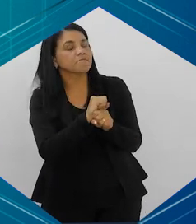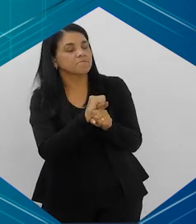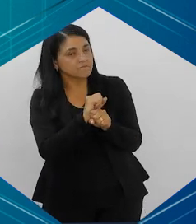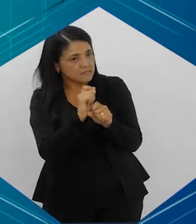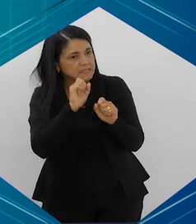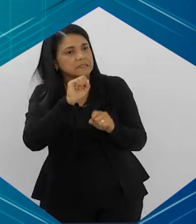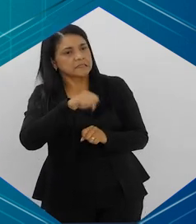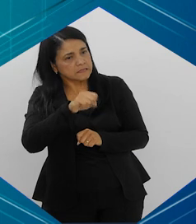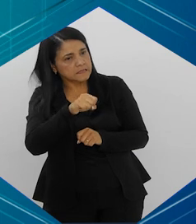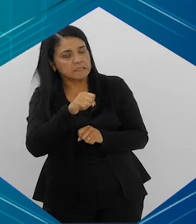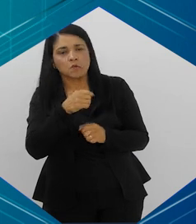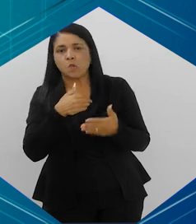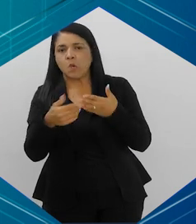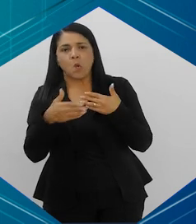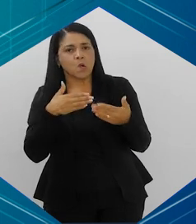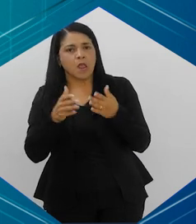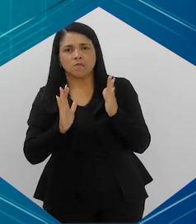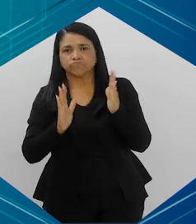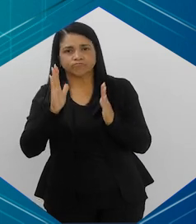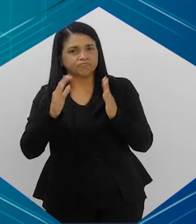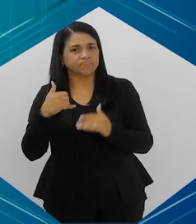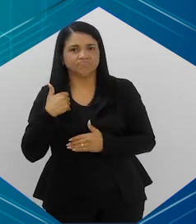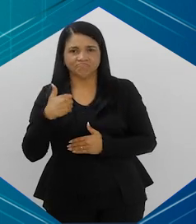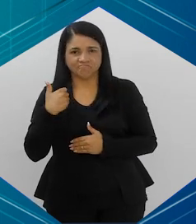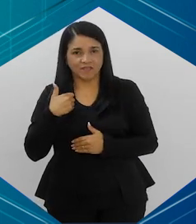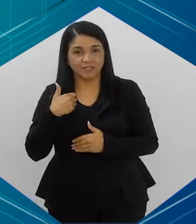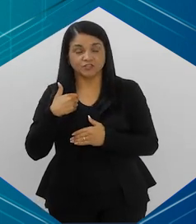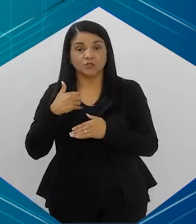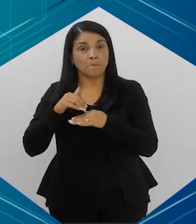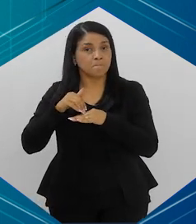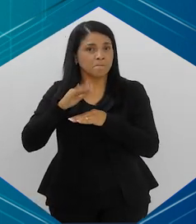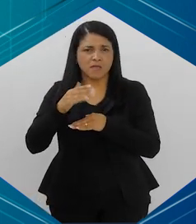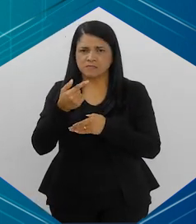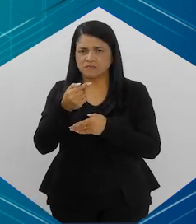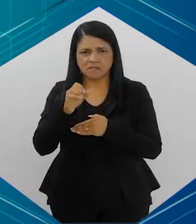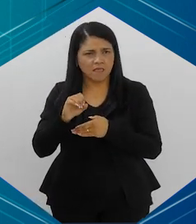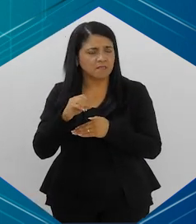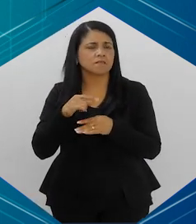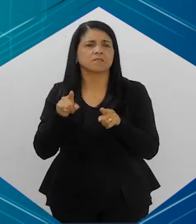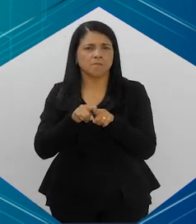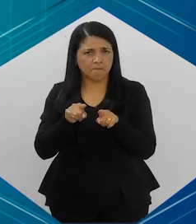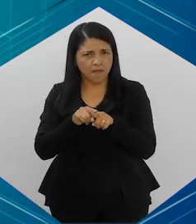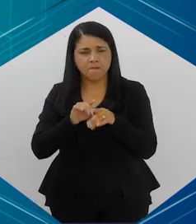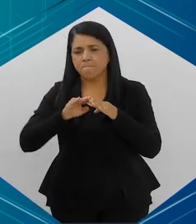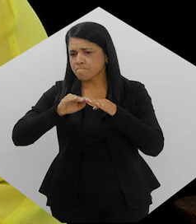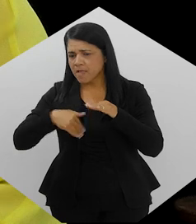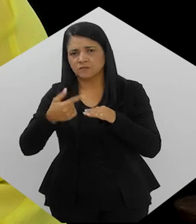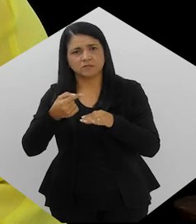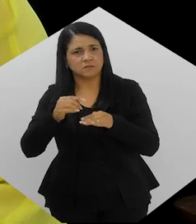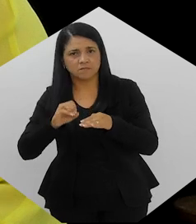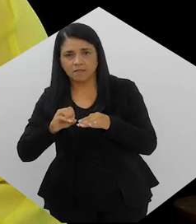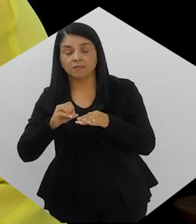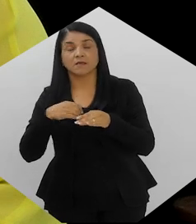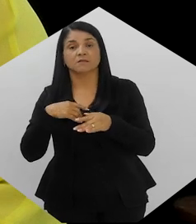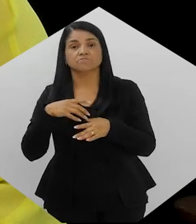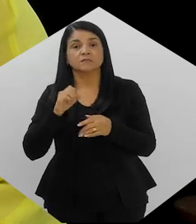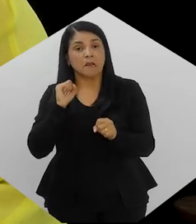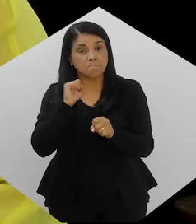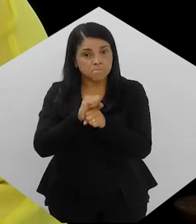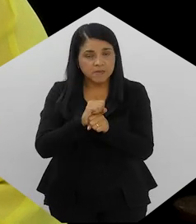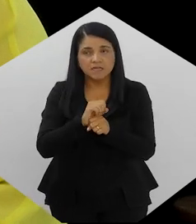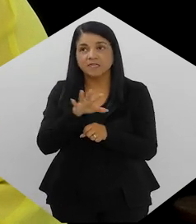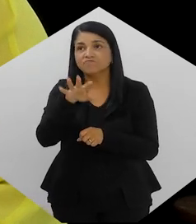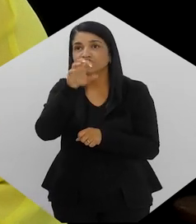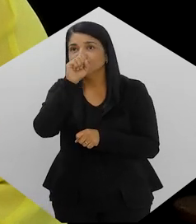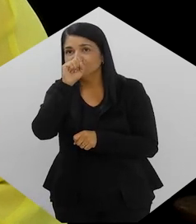em qualquer momento da vida. Uma pessoa mesmo de 70 anos de idade que fuma, se ela para de fumar, ela passa a sentir